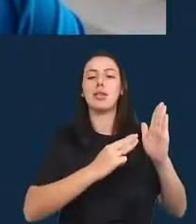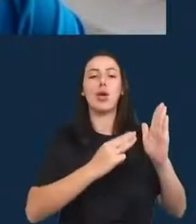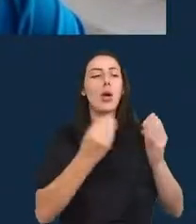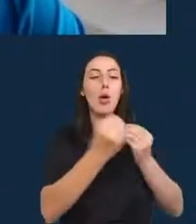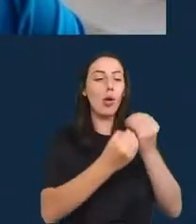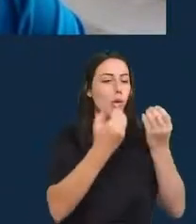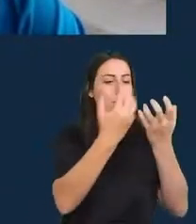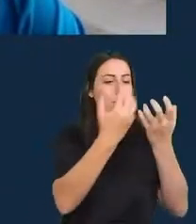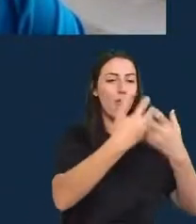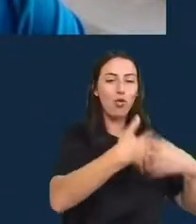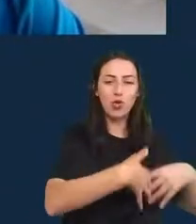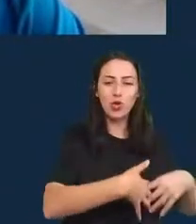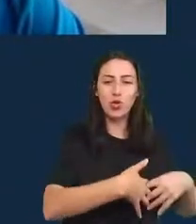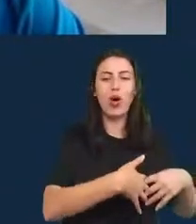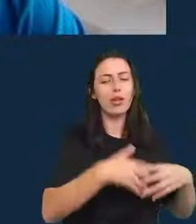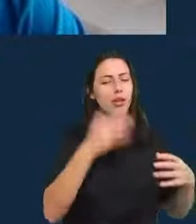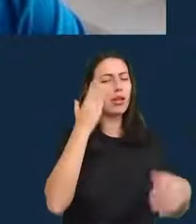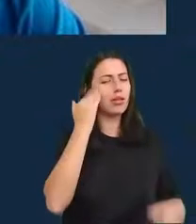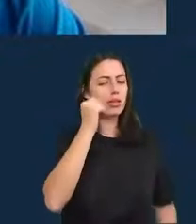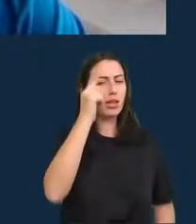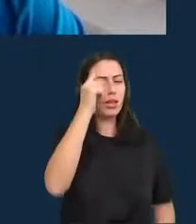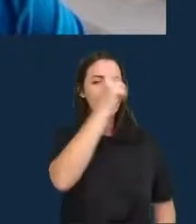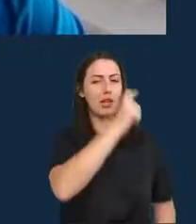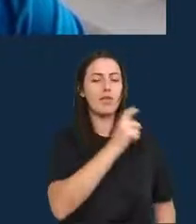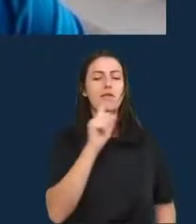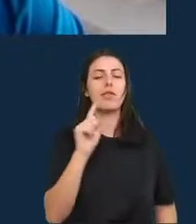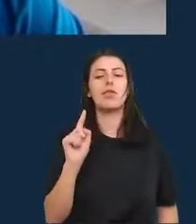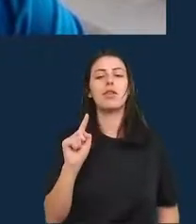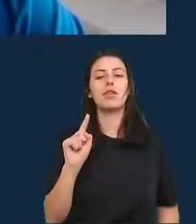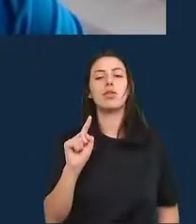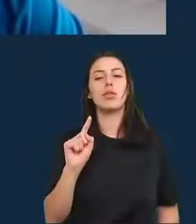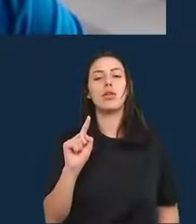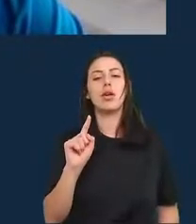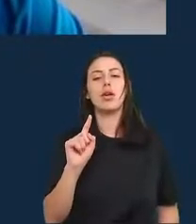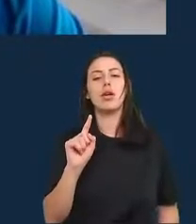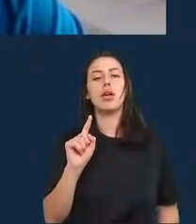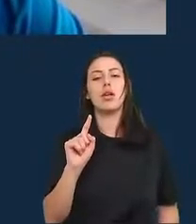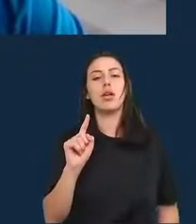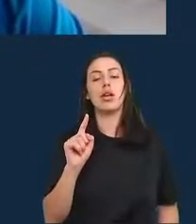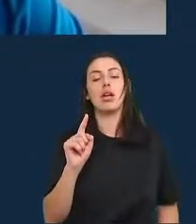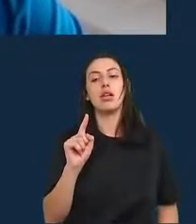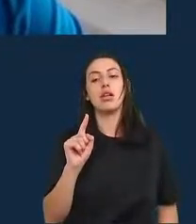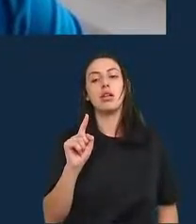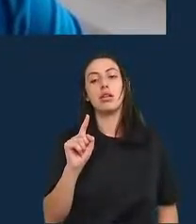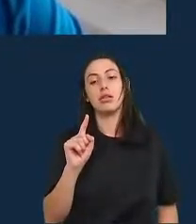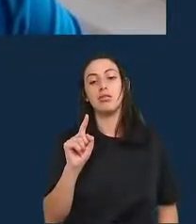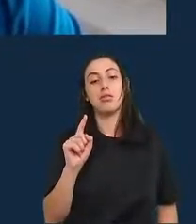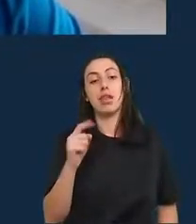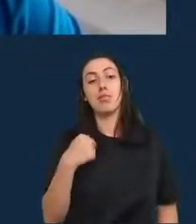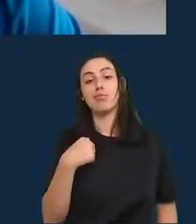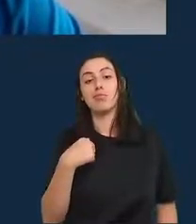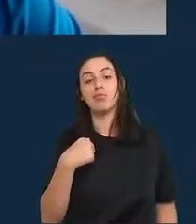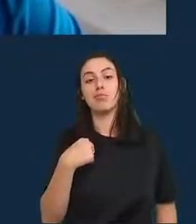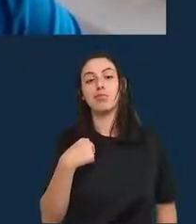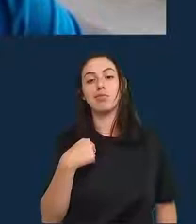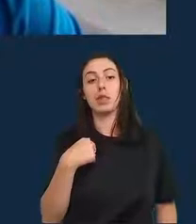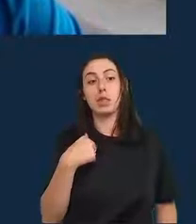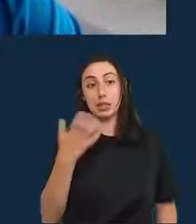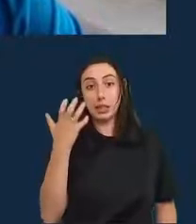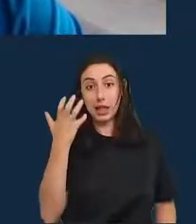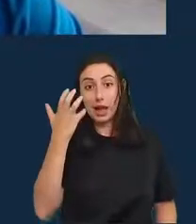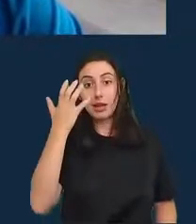então, simplesmente, eu não esperaria que as pessoas aceitassem ela como tal, eu acho que as pessoas precisam verificar,